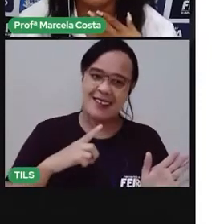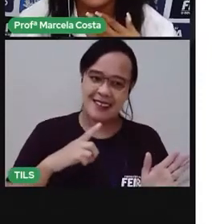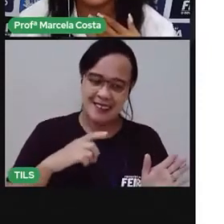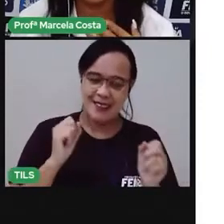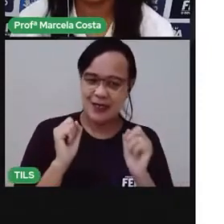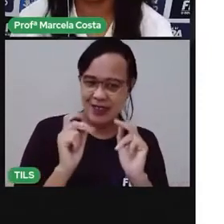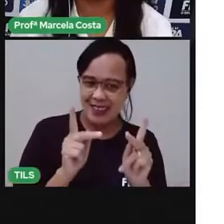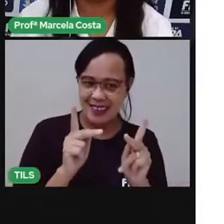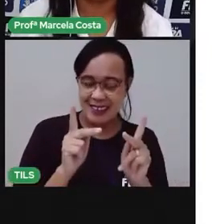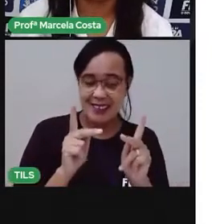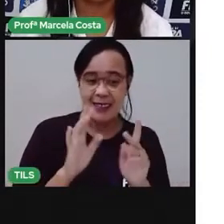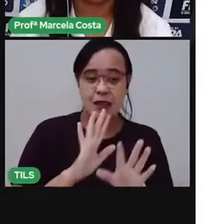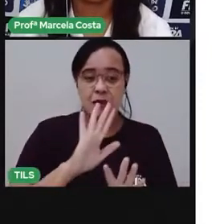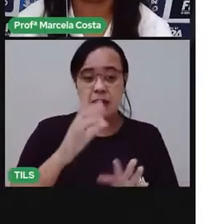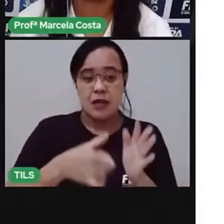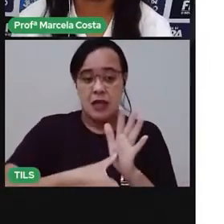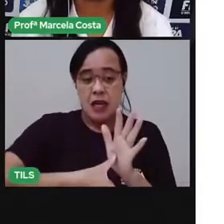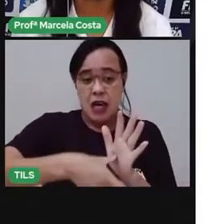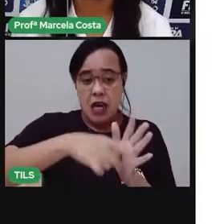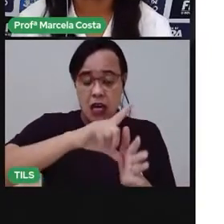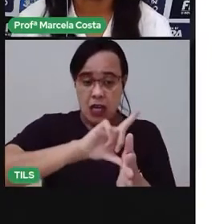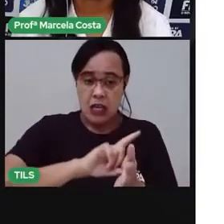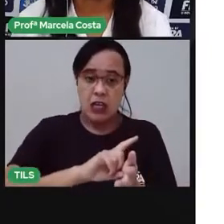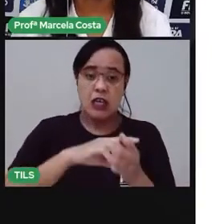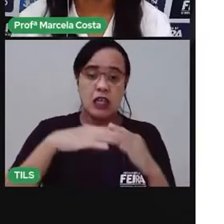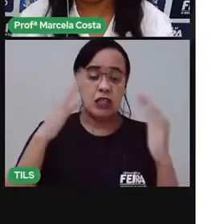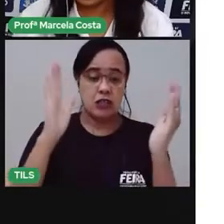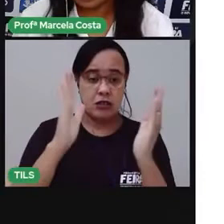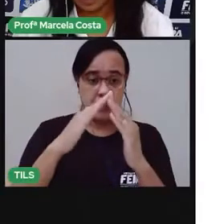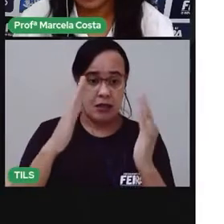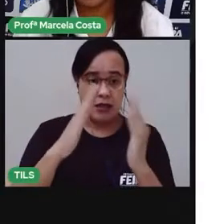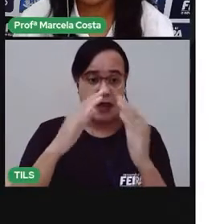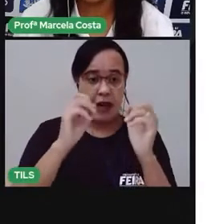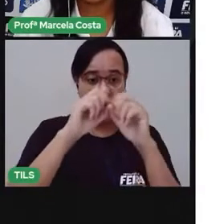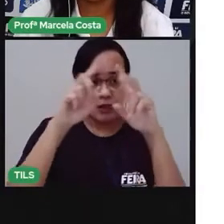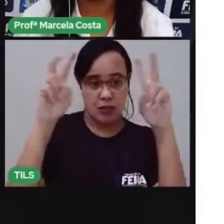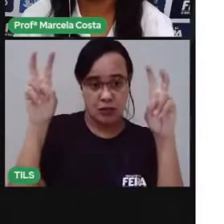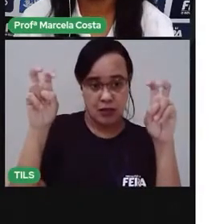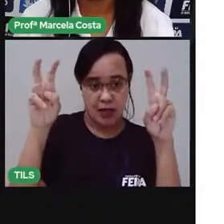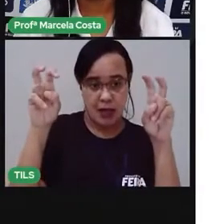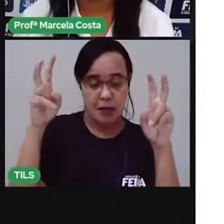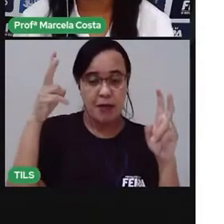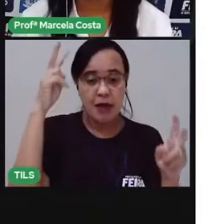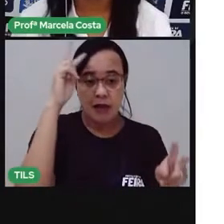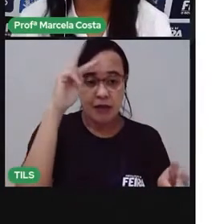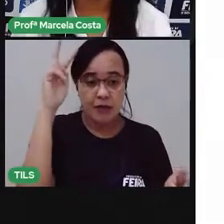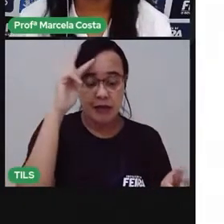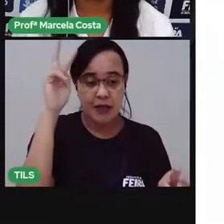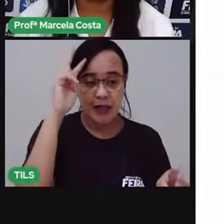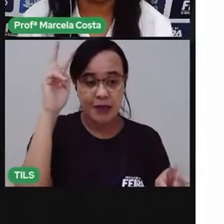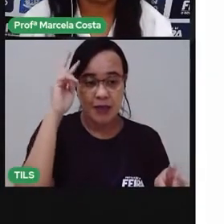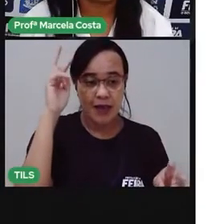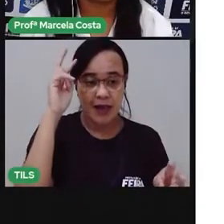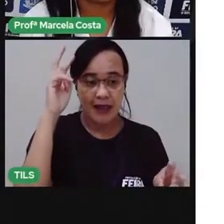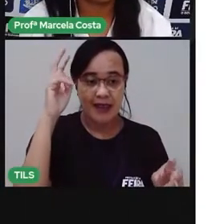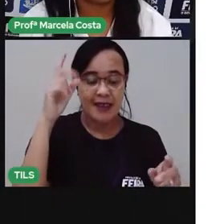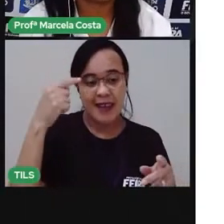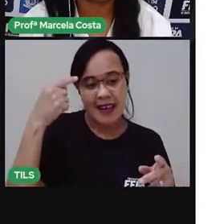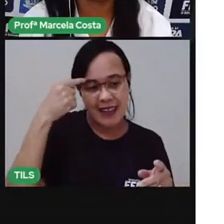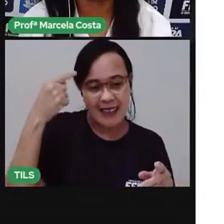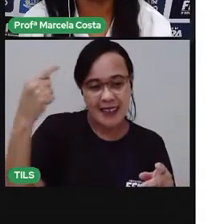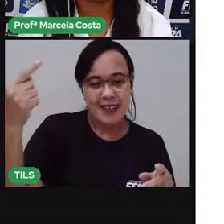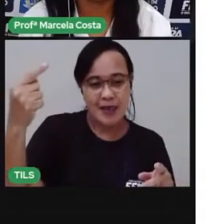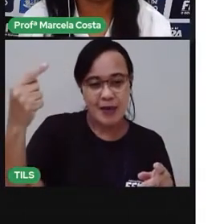Mas antes de entrar nesse assunto das casas, deixa eu relembrar para vocês o segundo princípio da